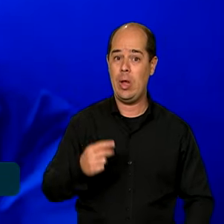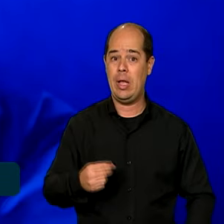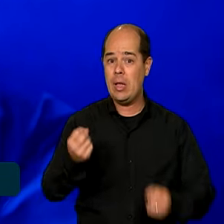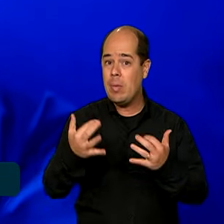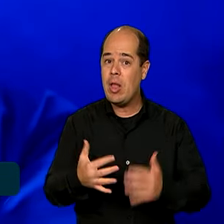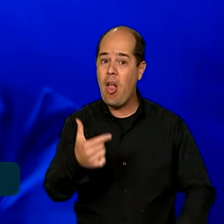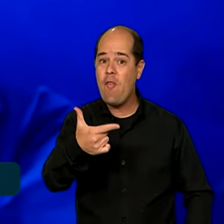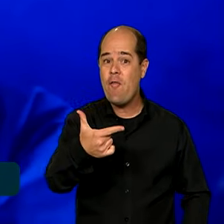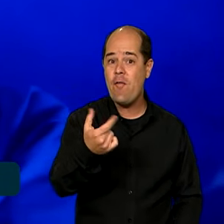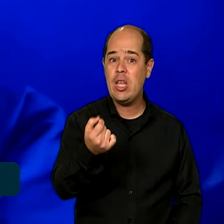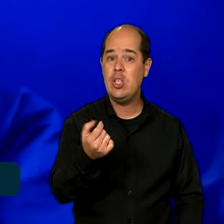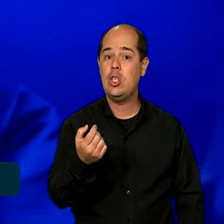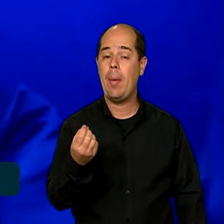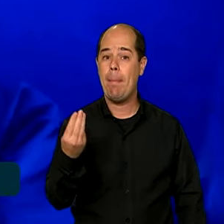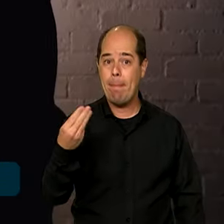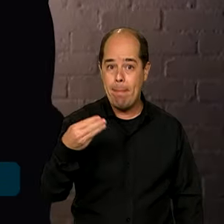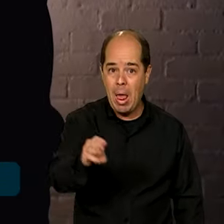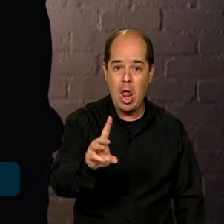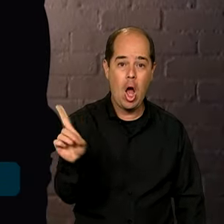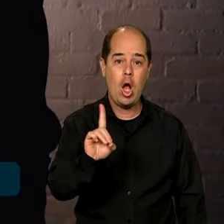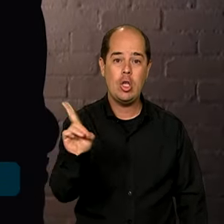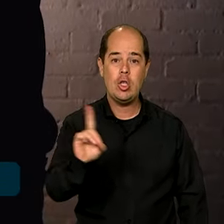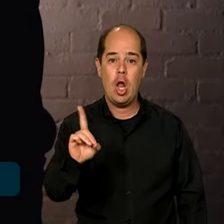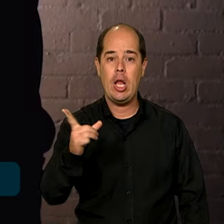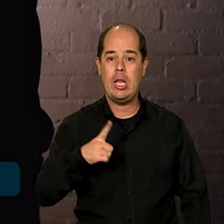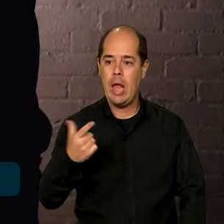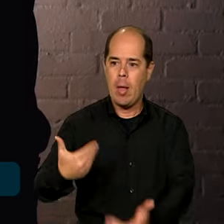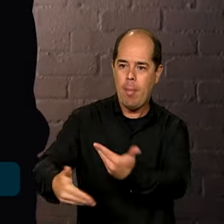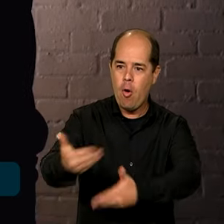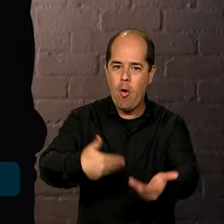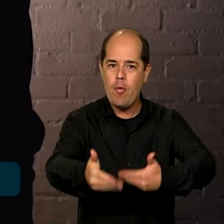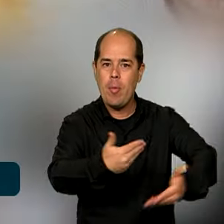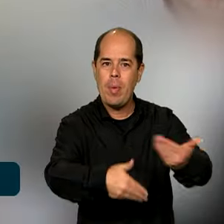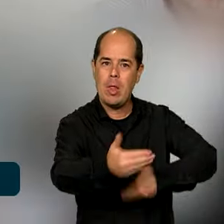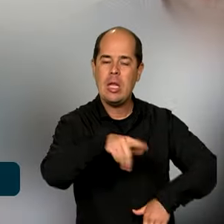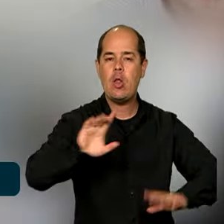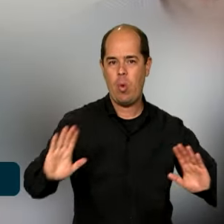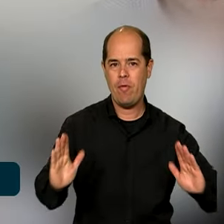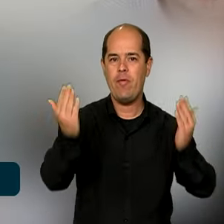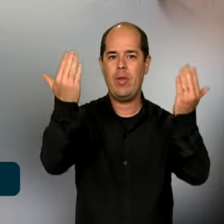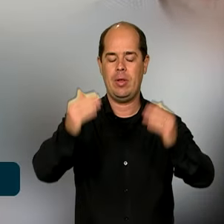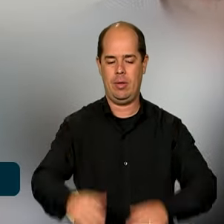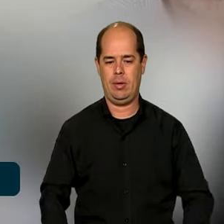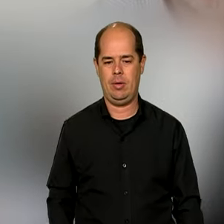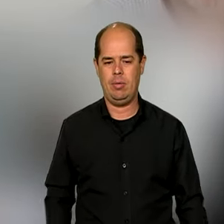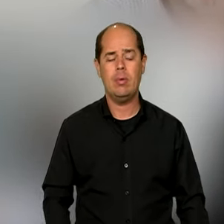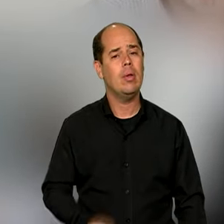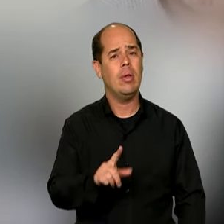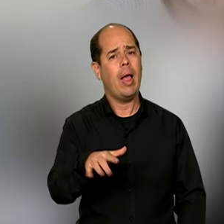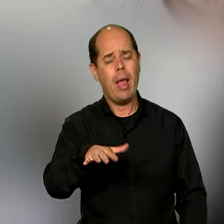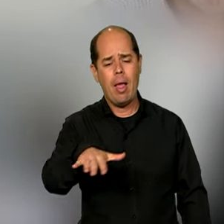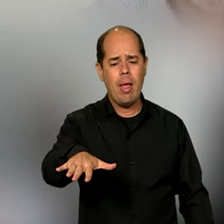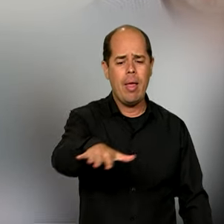podem ser movimentados com as negociações fomentadas no setor pelo evento. É uma região que tem uma